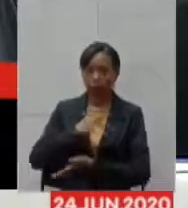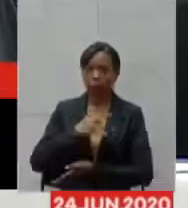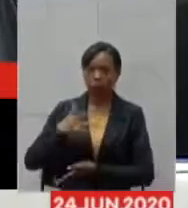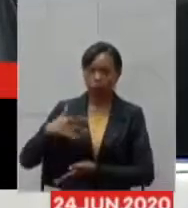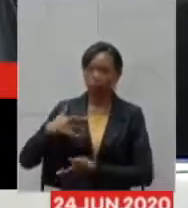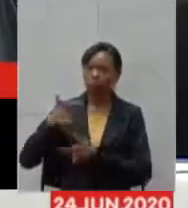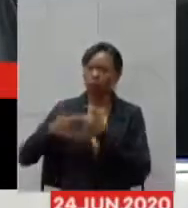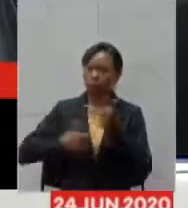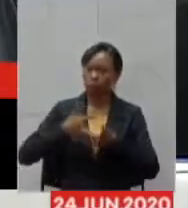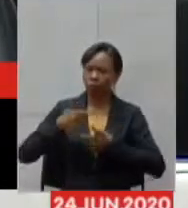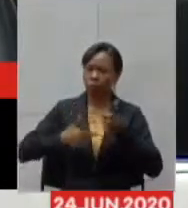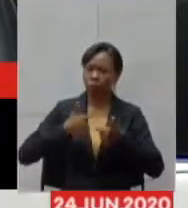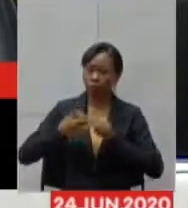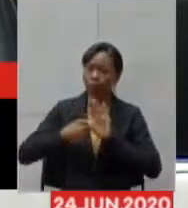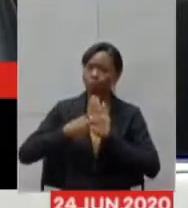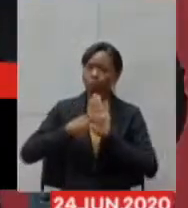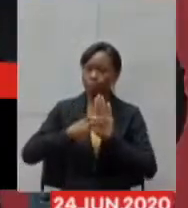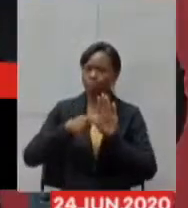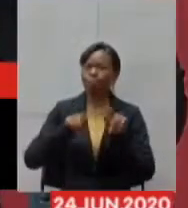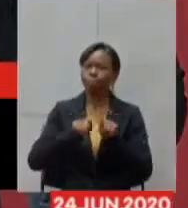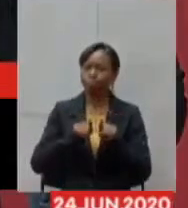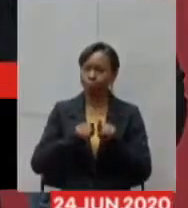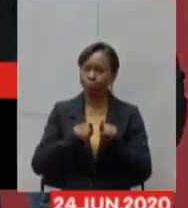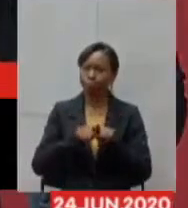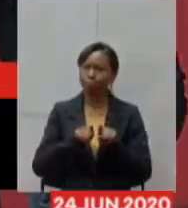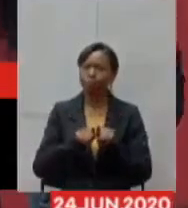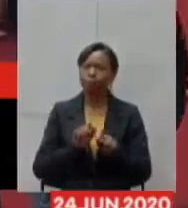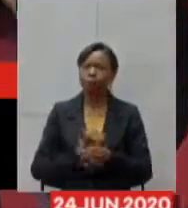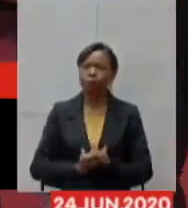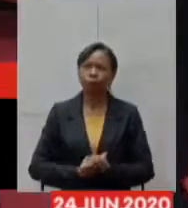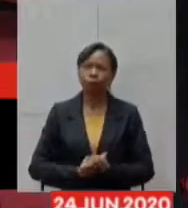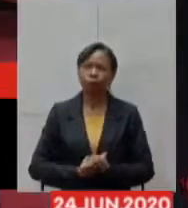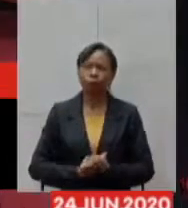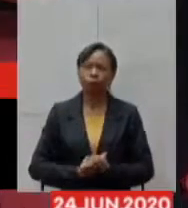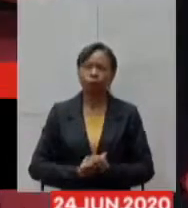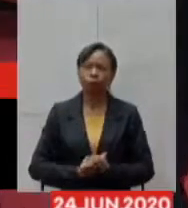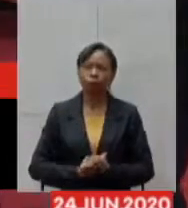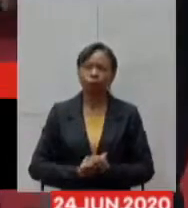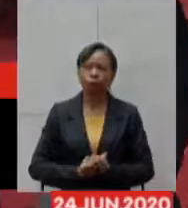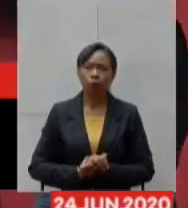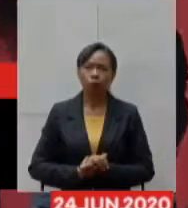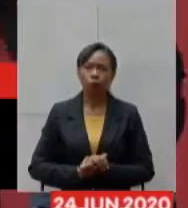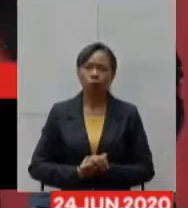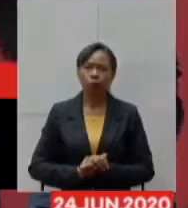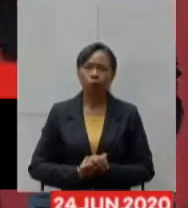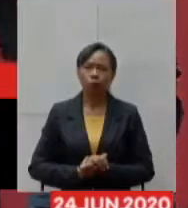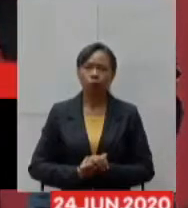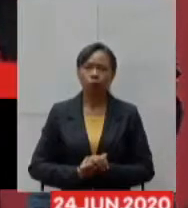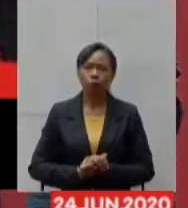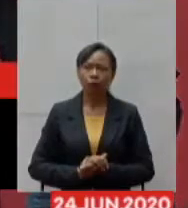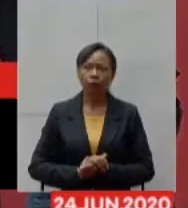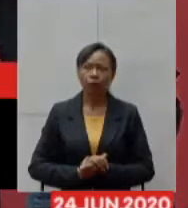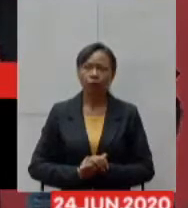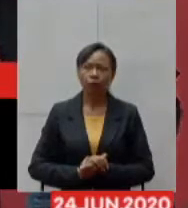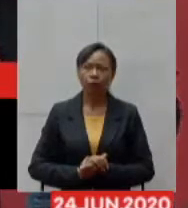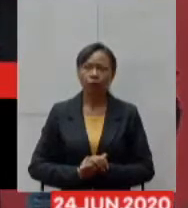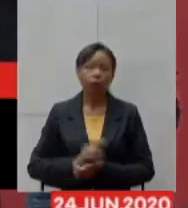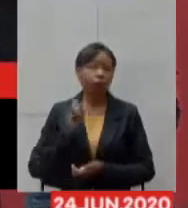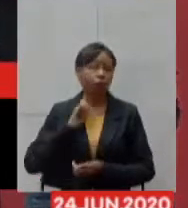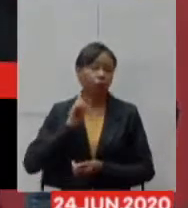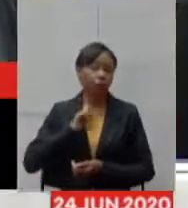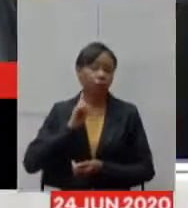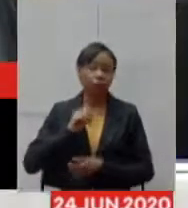trabalho que realmente está mostrando, que realmente tem que fazer. Energia concentra aportes em Minas, mais de 900